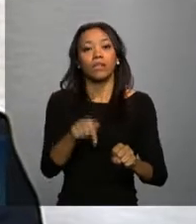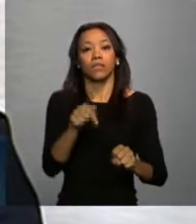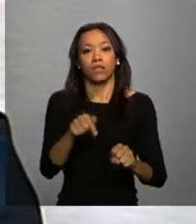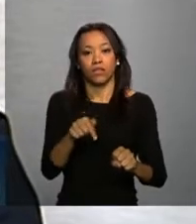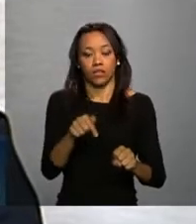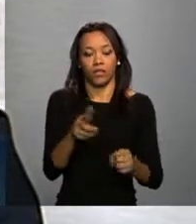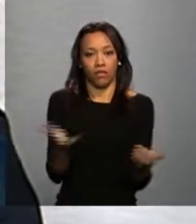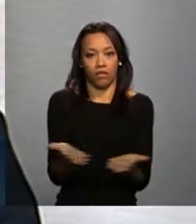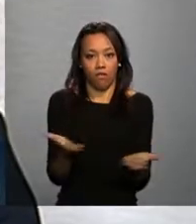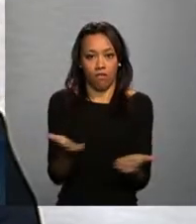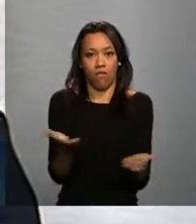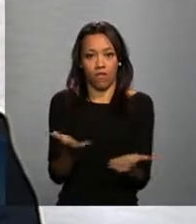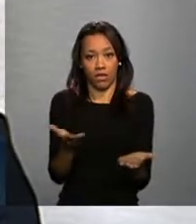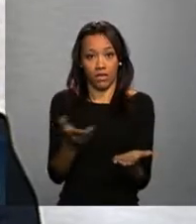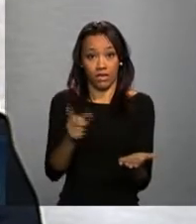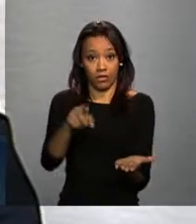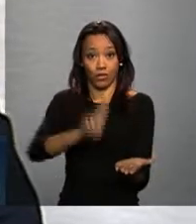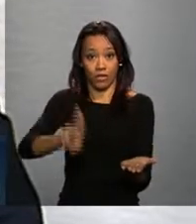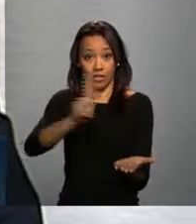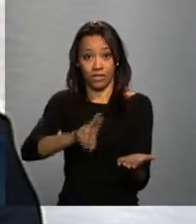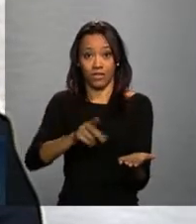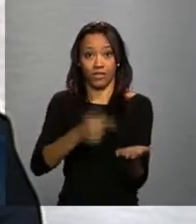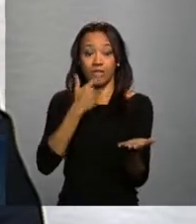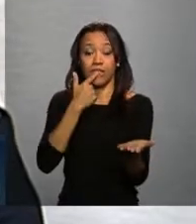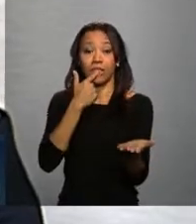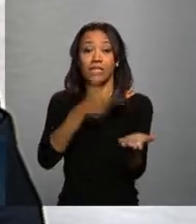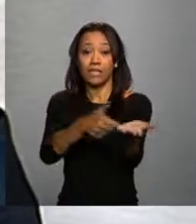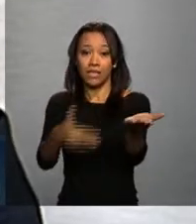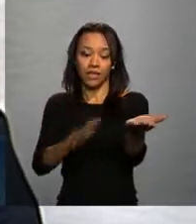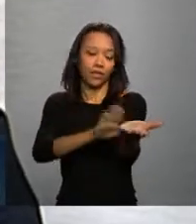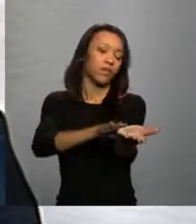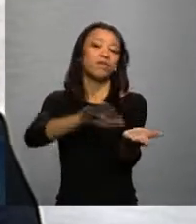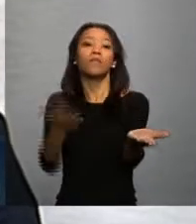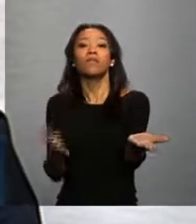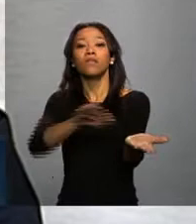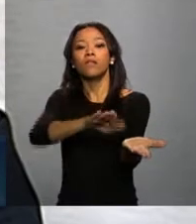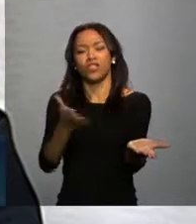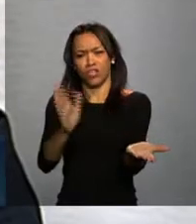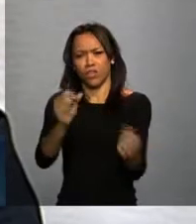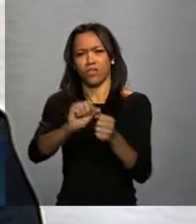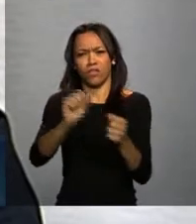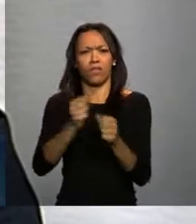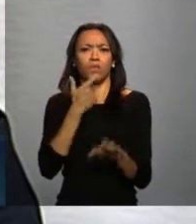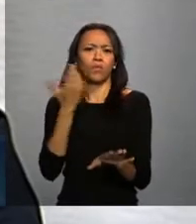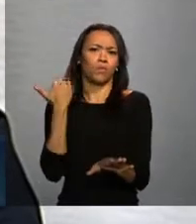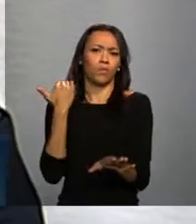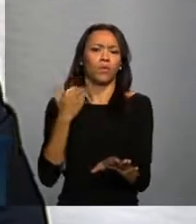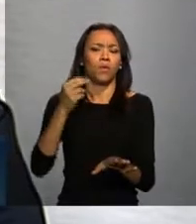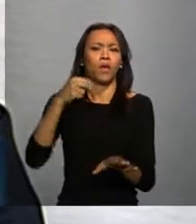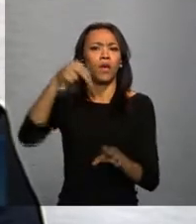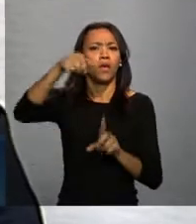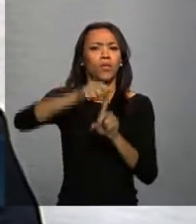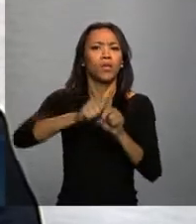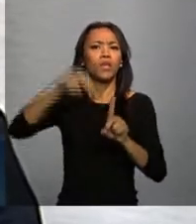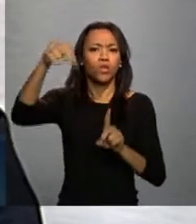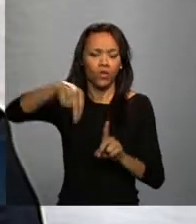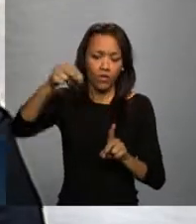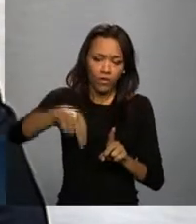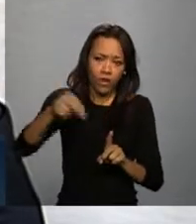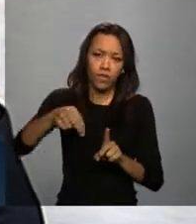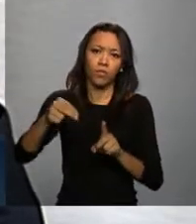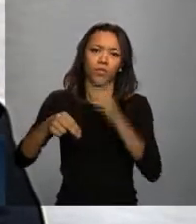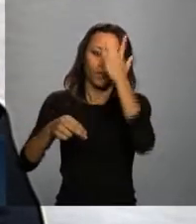neste módulo agora, agência transfusional, nós já tínhamos feito em novembro o lançamento do anemia fosforme,